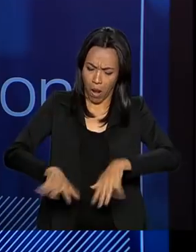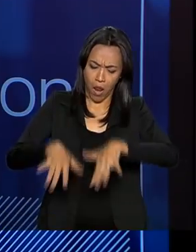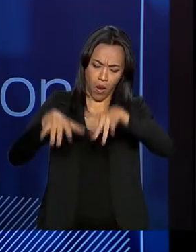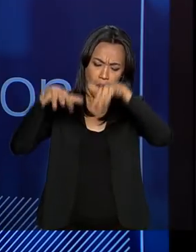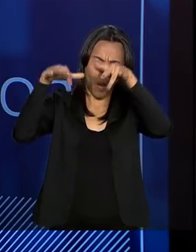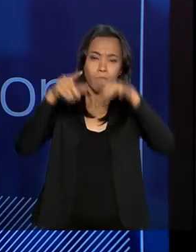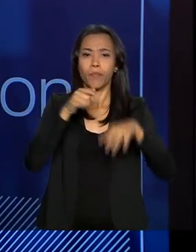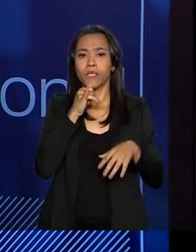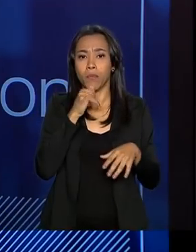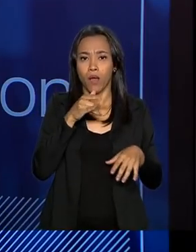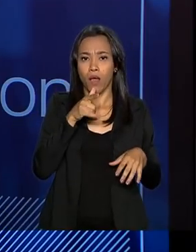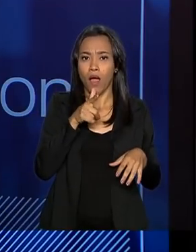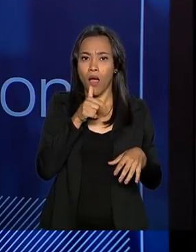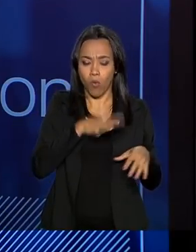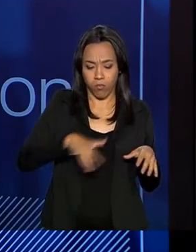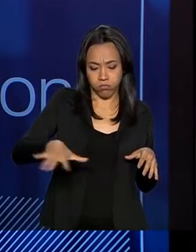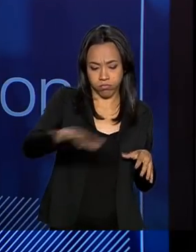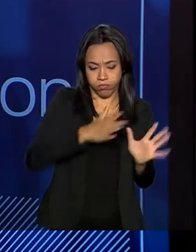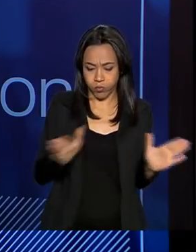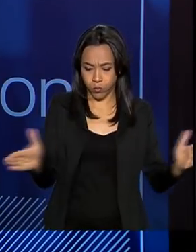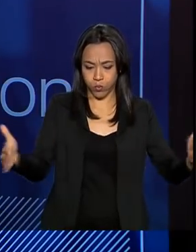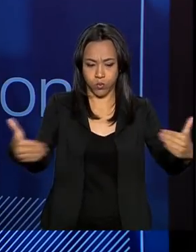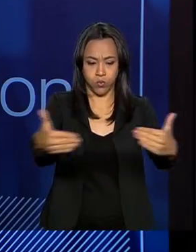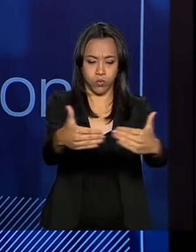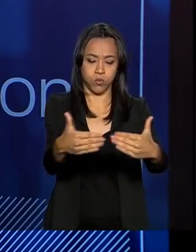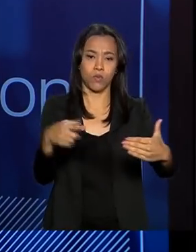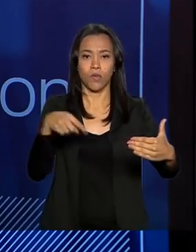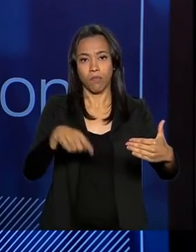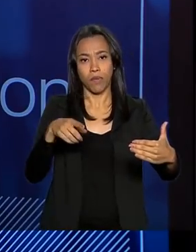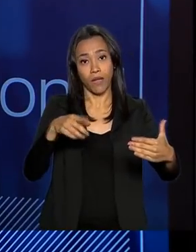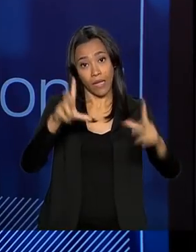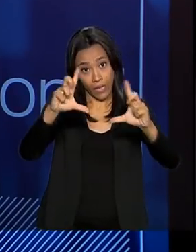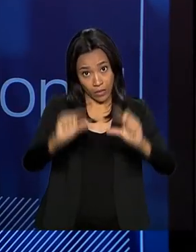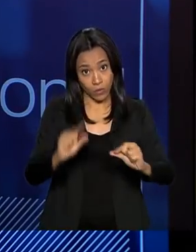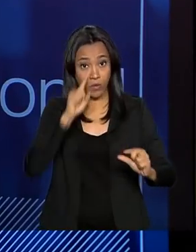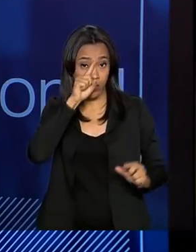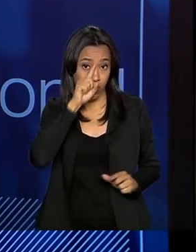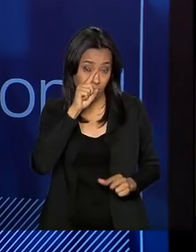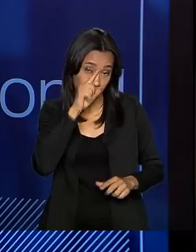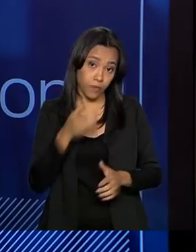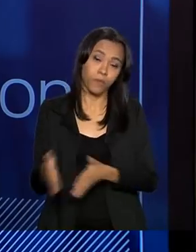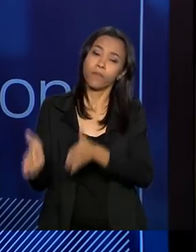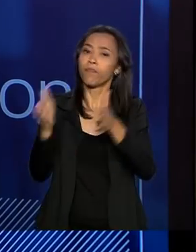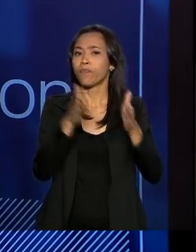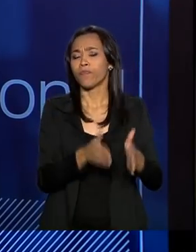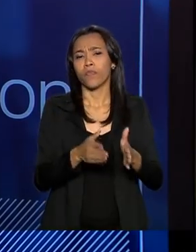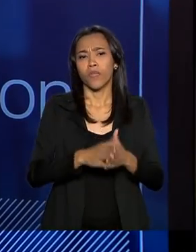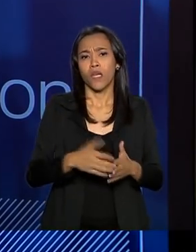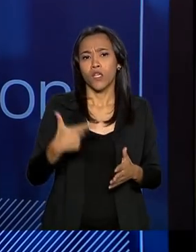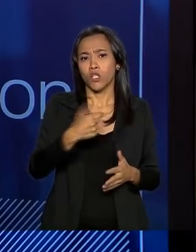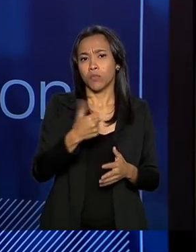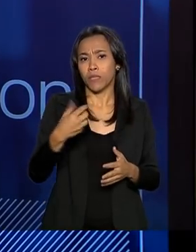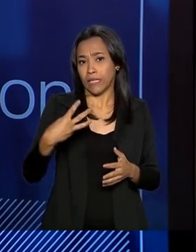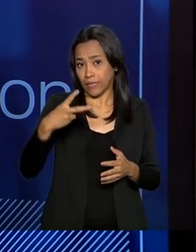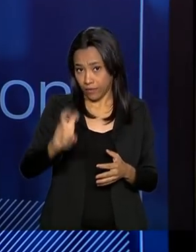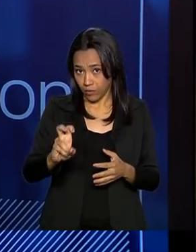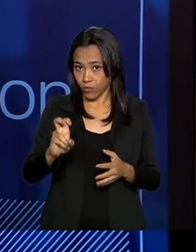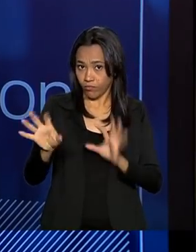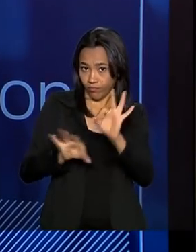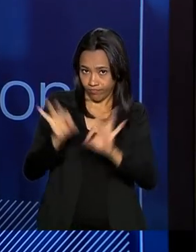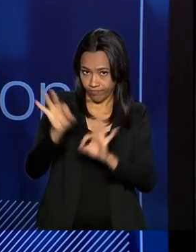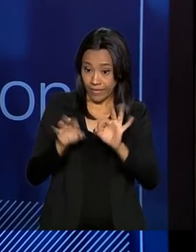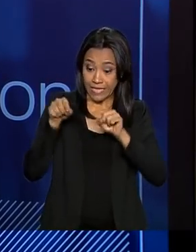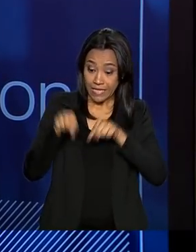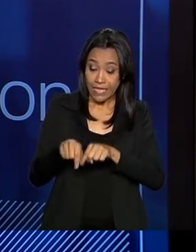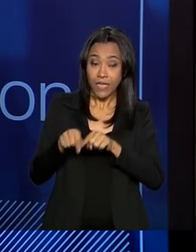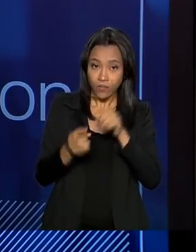barragens para mudar essa realidade e diminuir o risco. O quadro em 2035, dois cenários. Se o